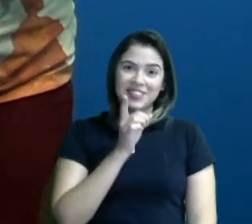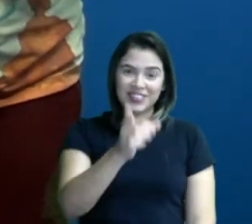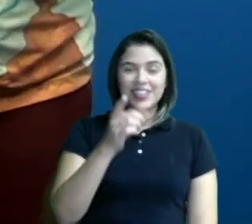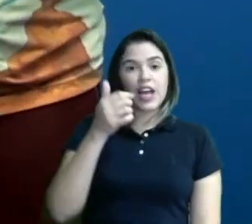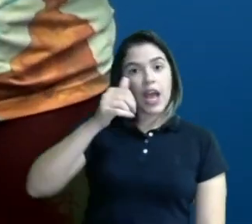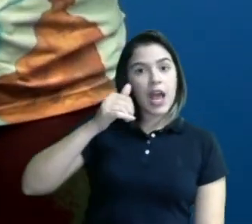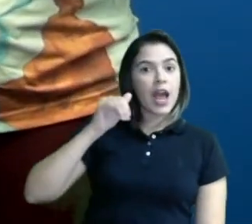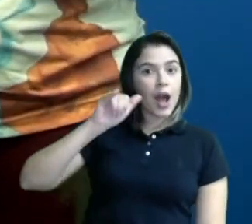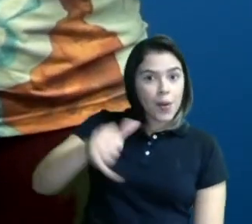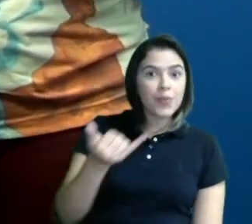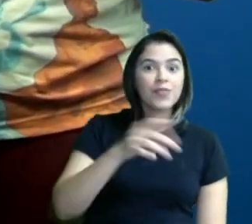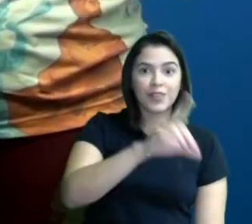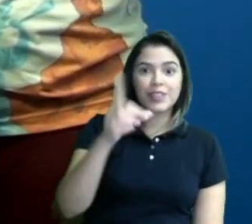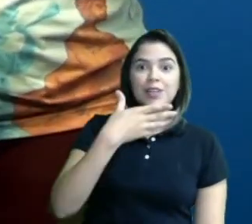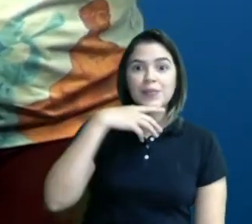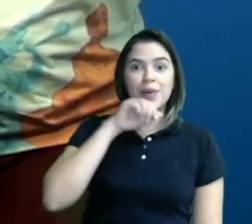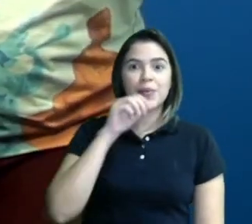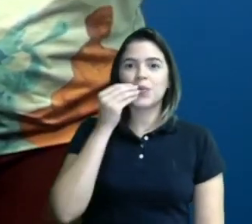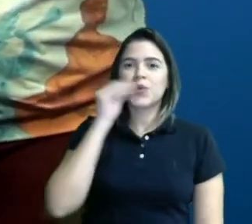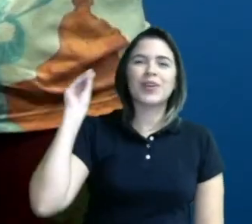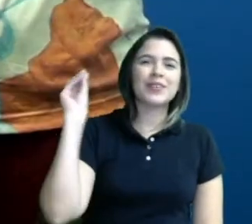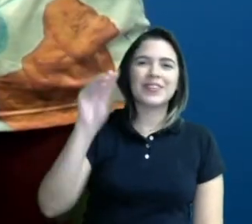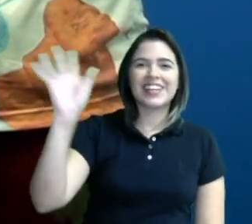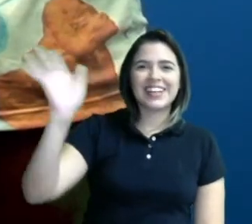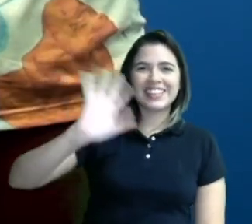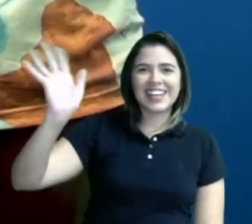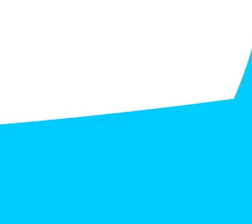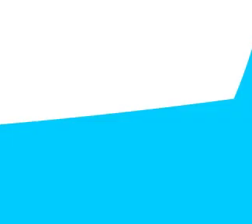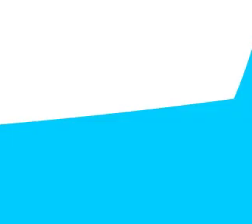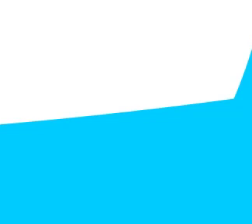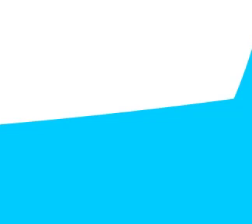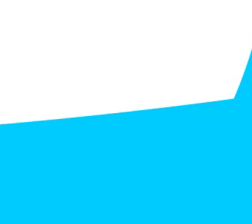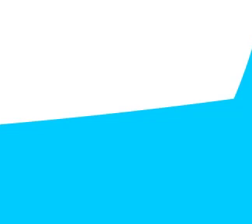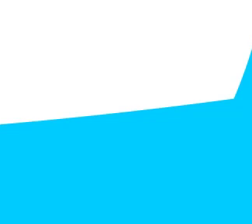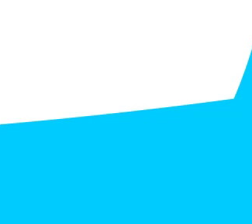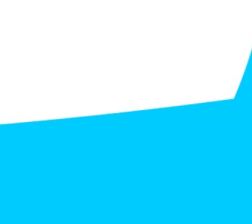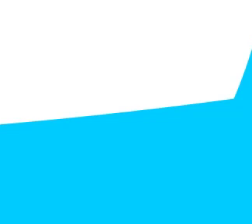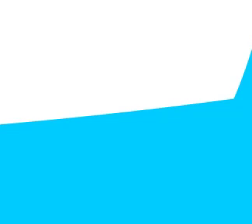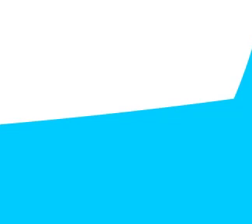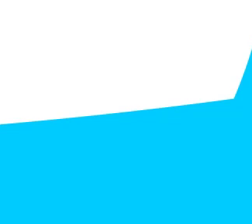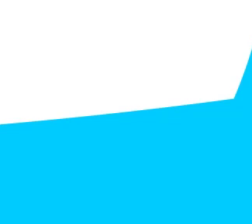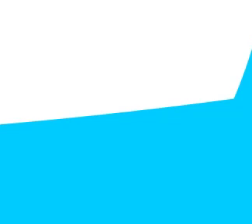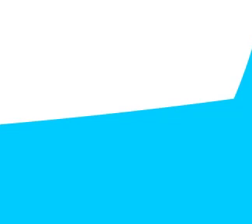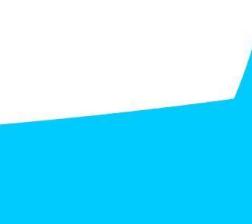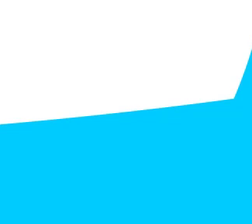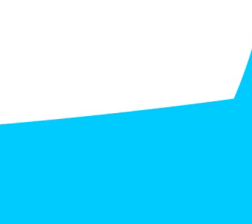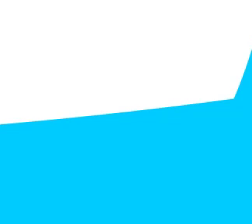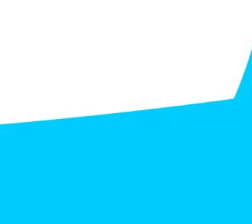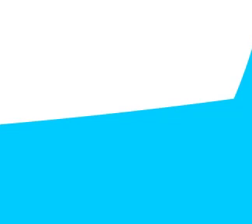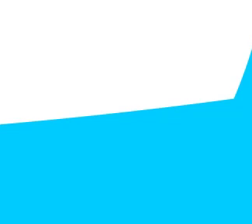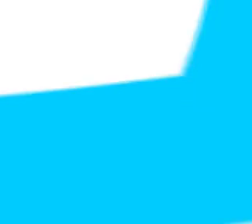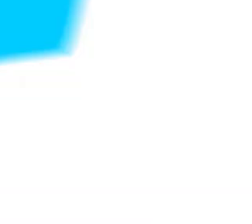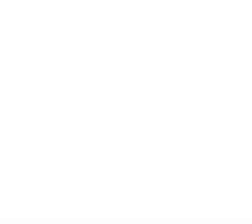E aproveitem o dia dos pais, tá? Beijão! Tchau, Tchau, tchau.